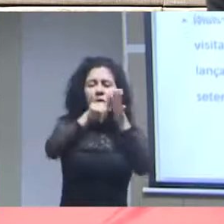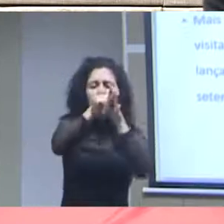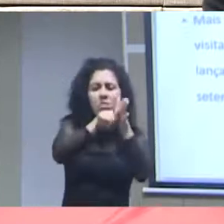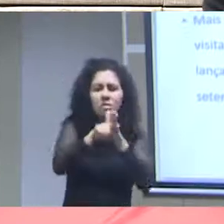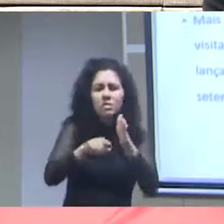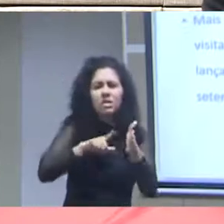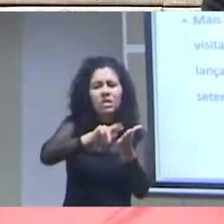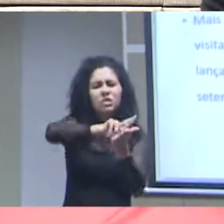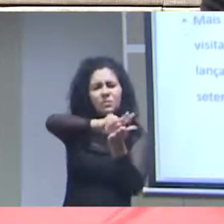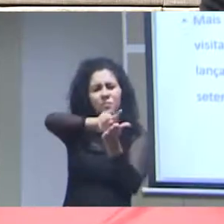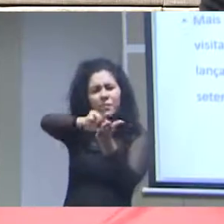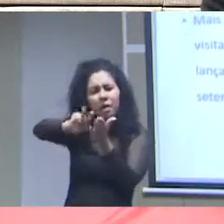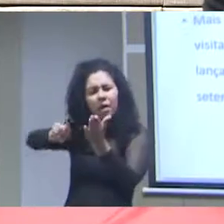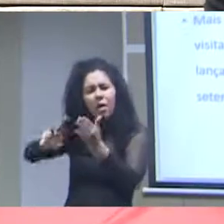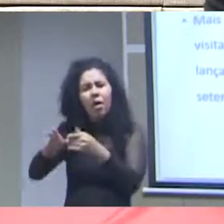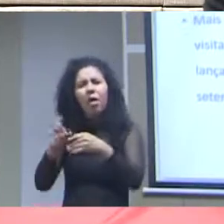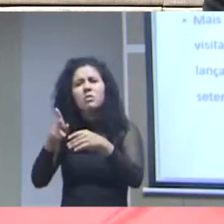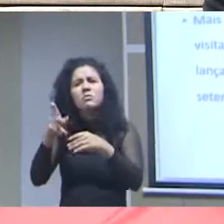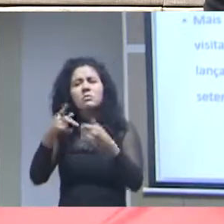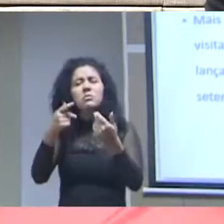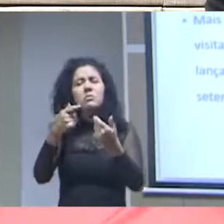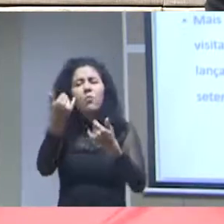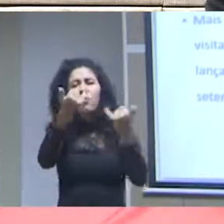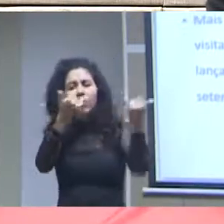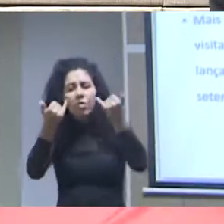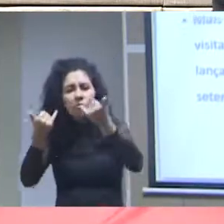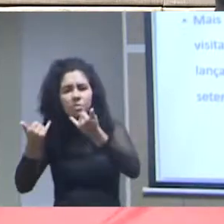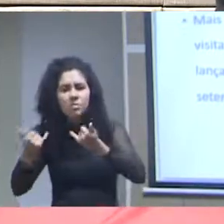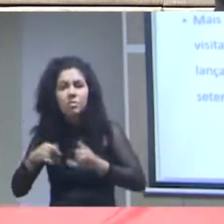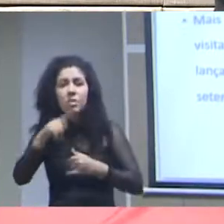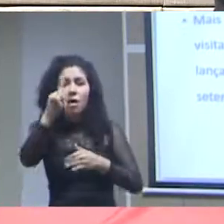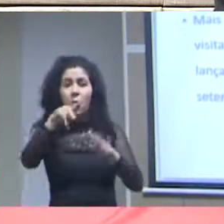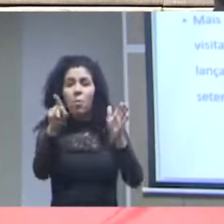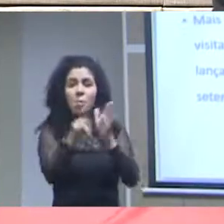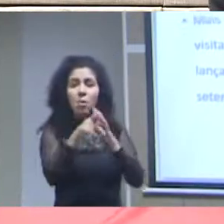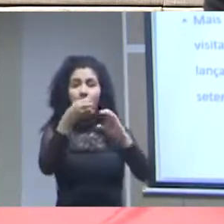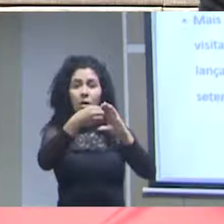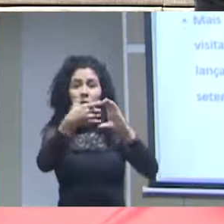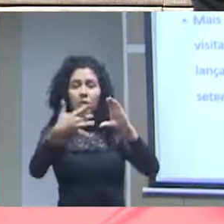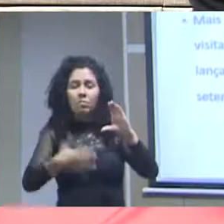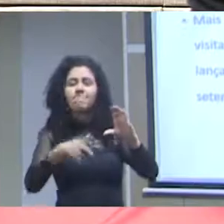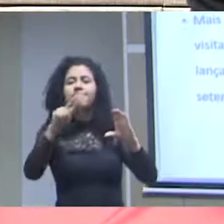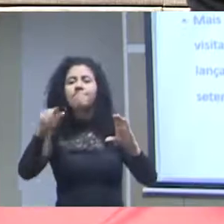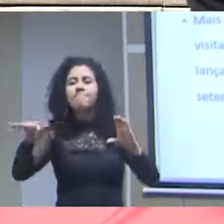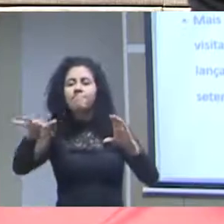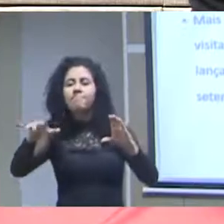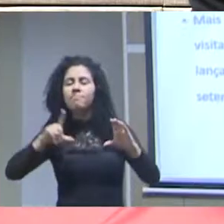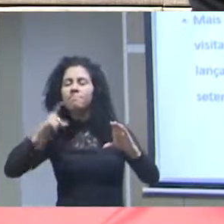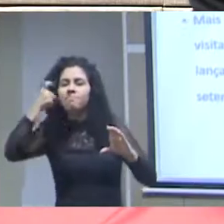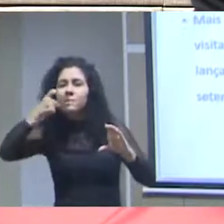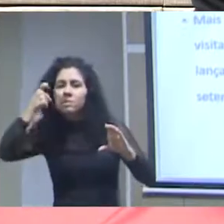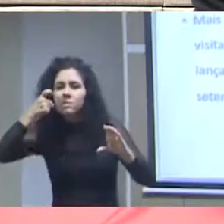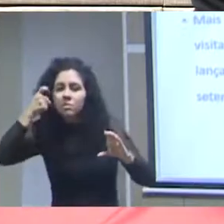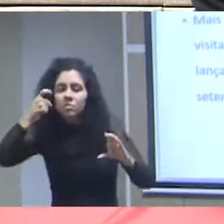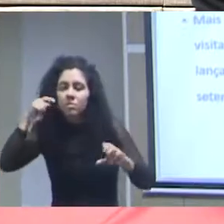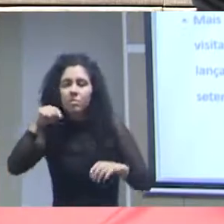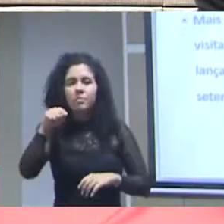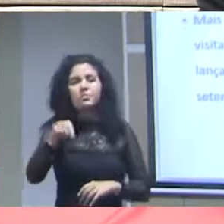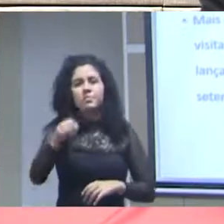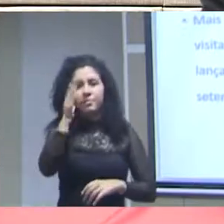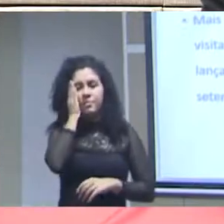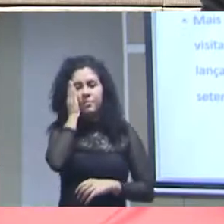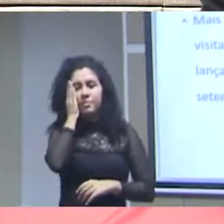isso é uma tem sido uma característica uma preocupação do IPEA de compilar trazer